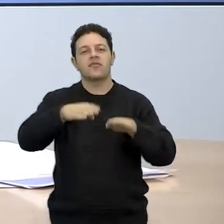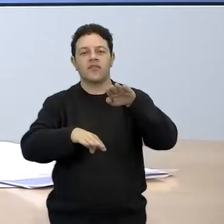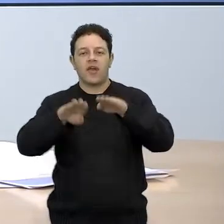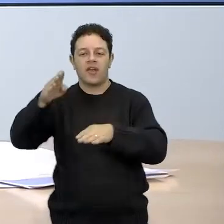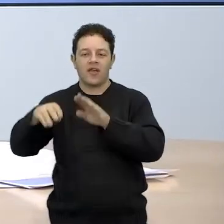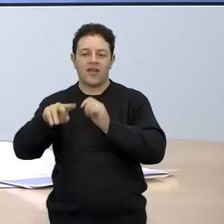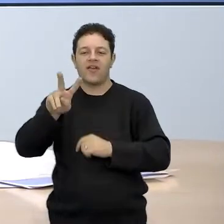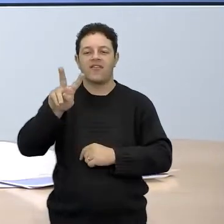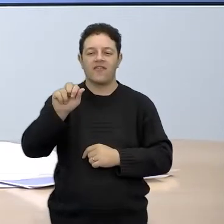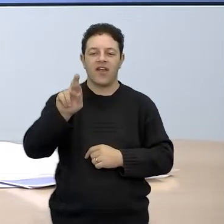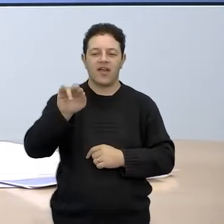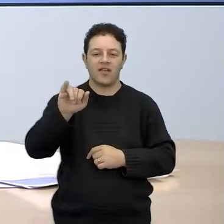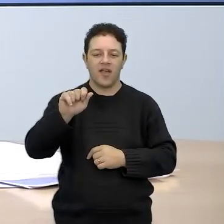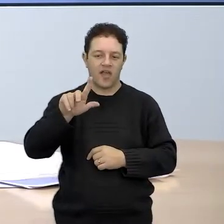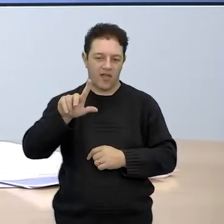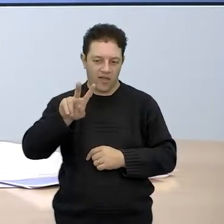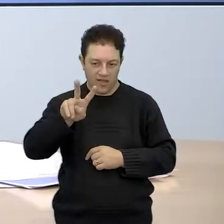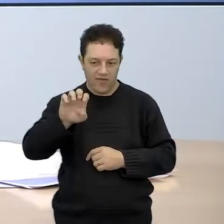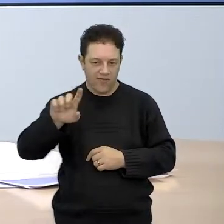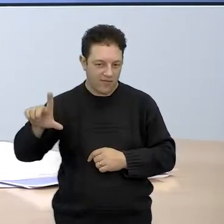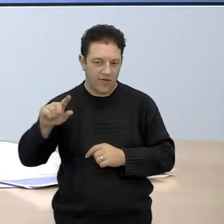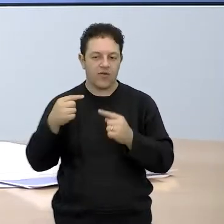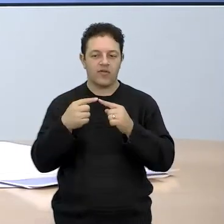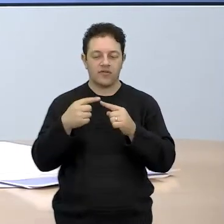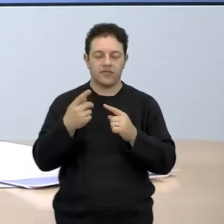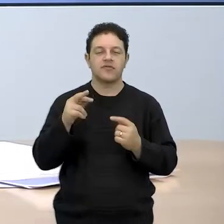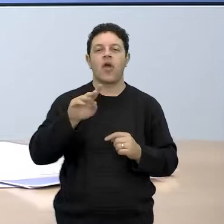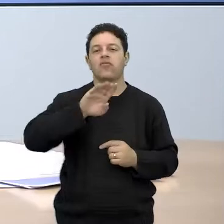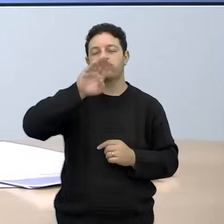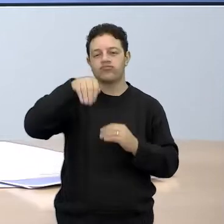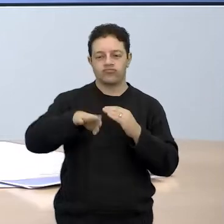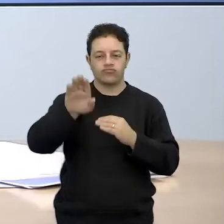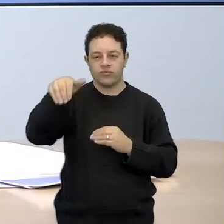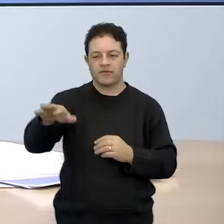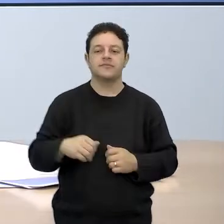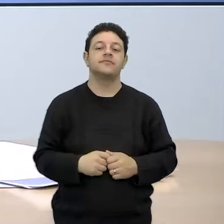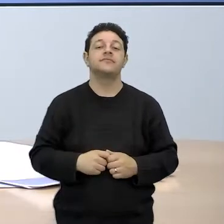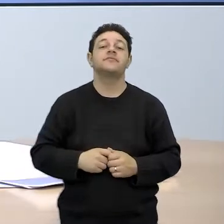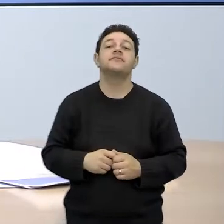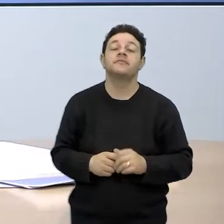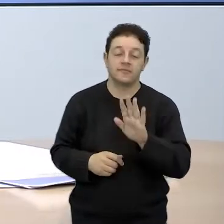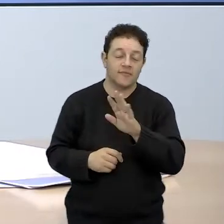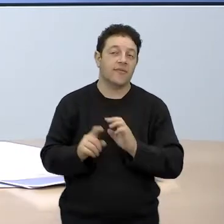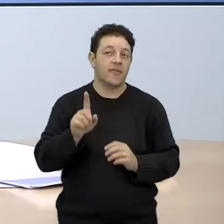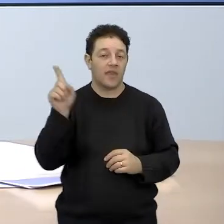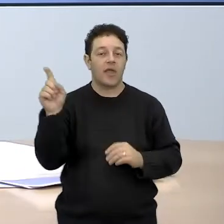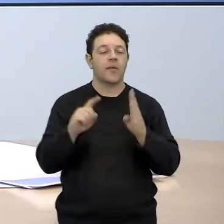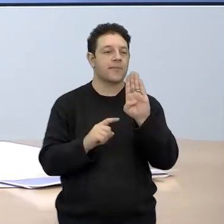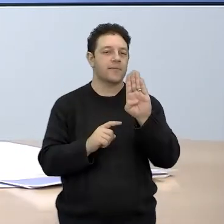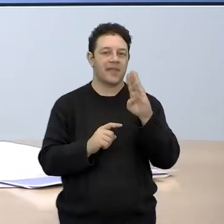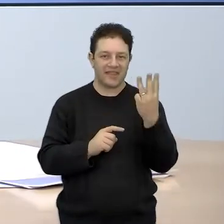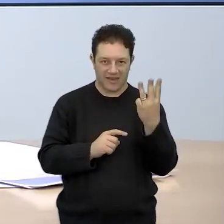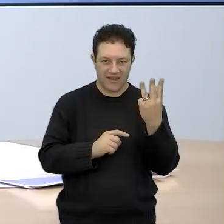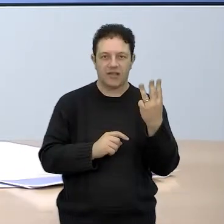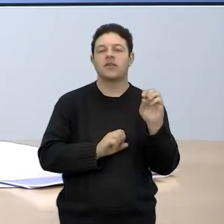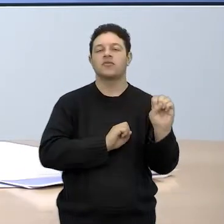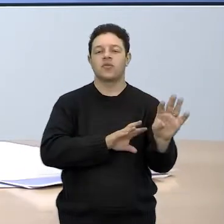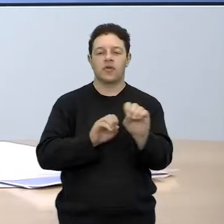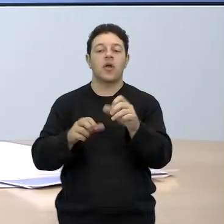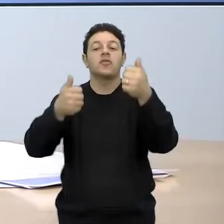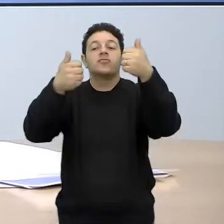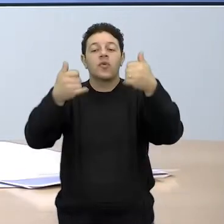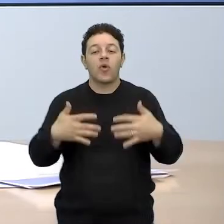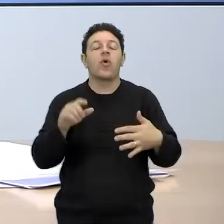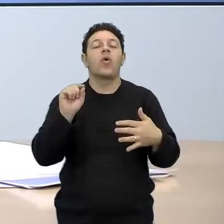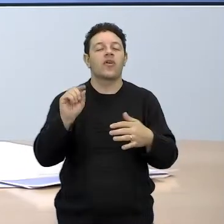sobre um vídeo que o professor lá da Bolsa de Valores, da B3, B3 Educação, ele explicou pra nós aí a